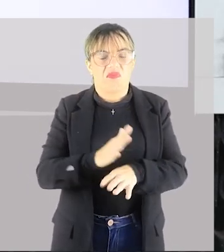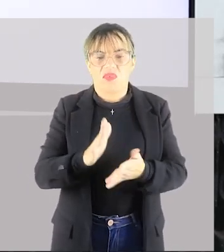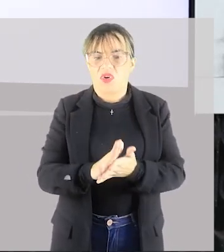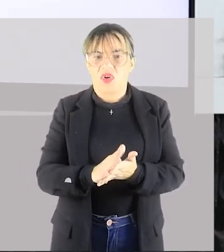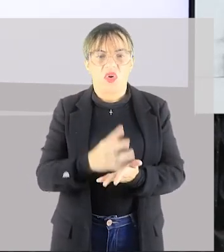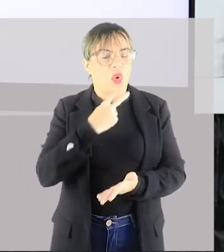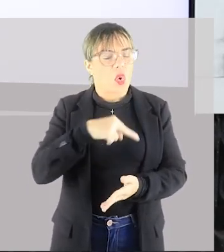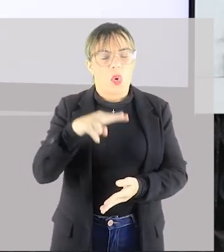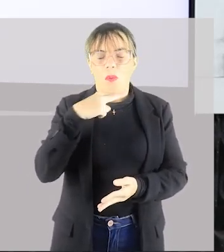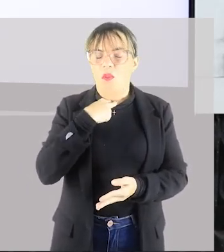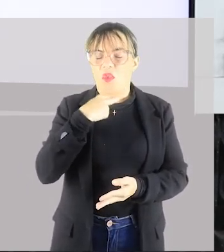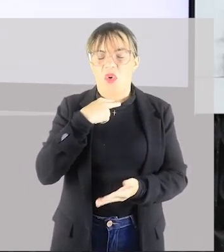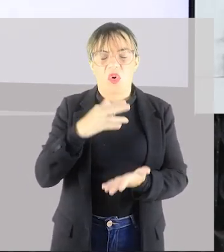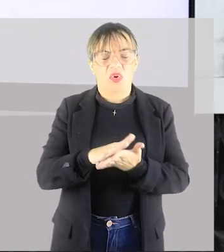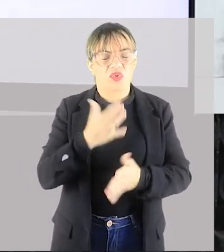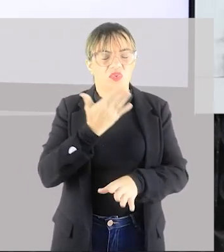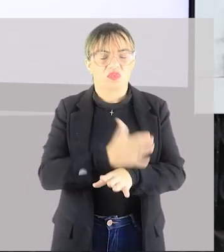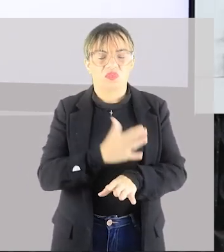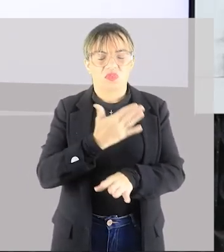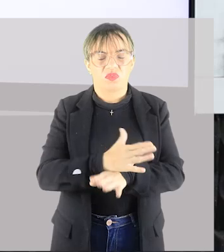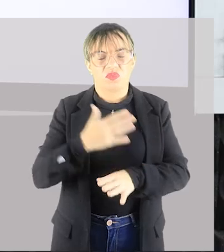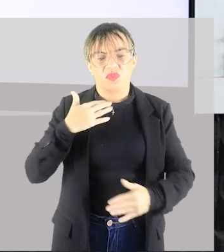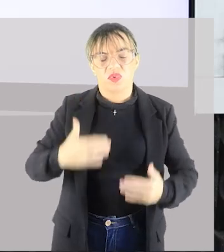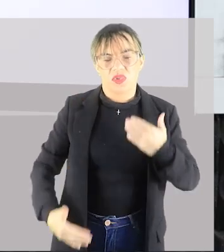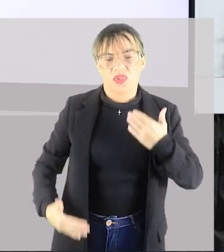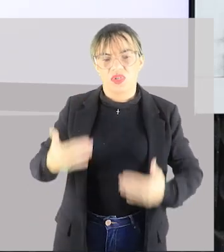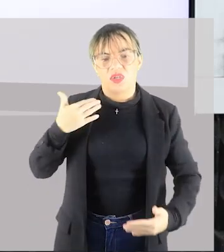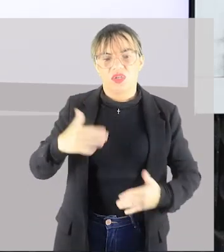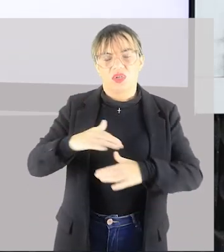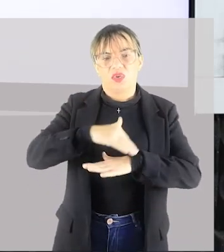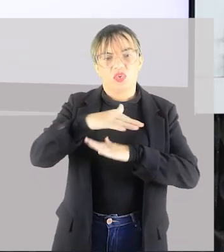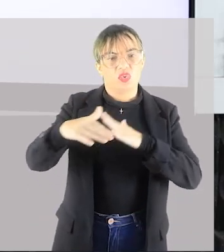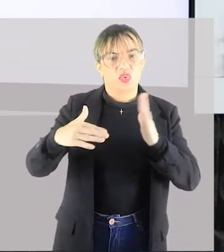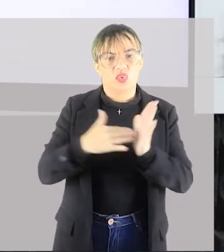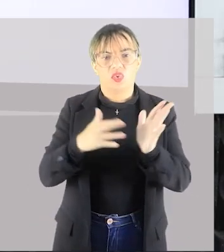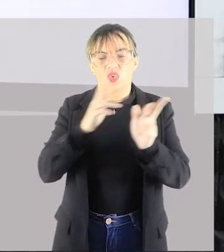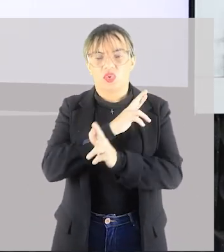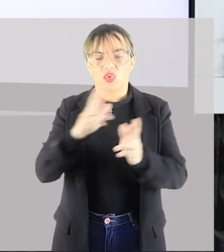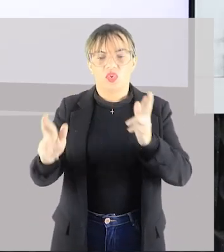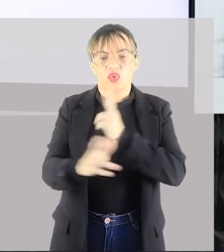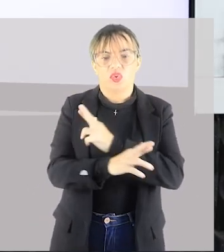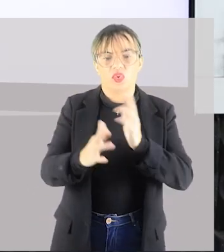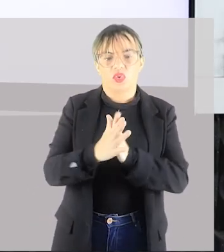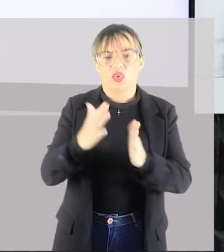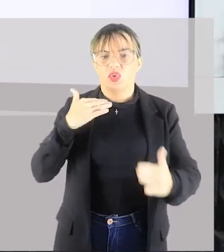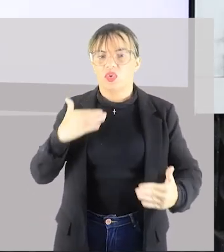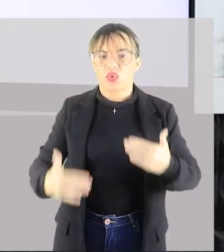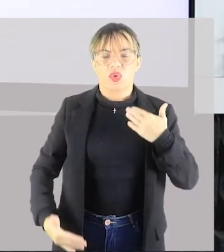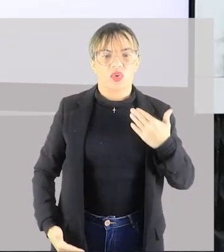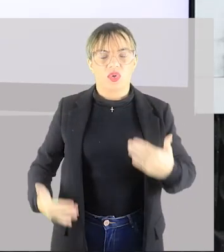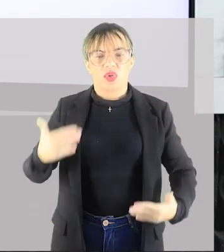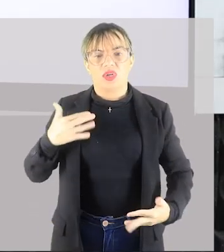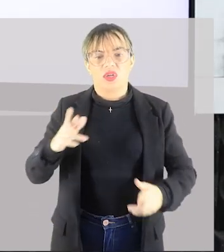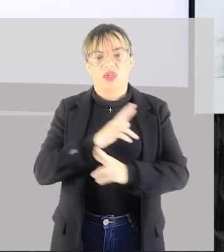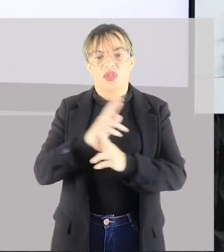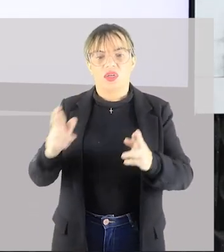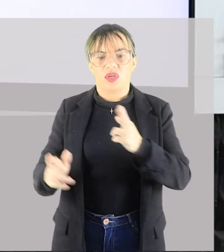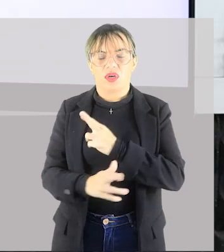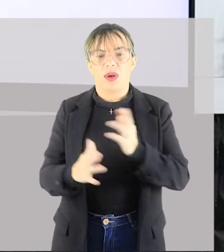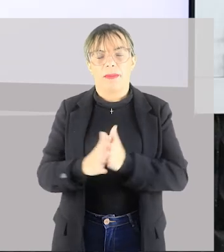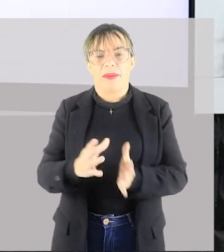ela é uma prática corporal, e tudo que estava relacionado ao corpo era considerado profano.